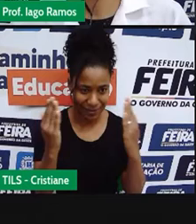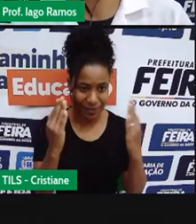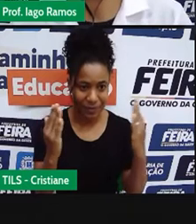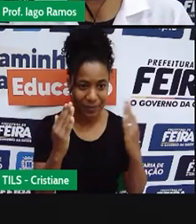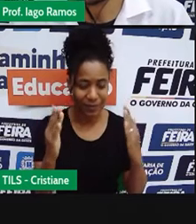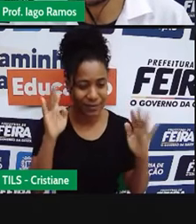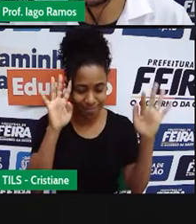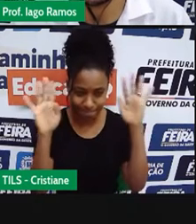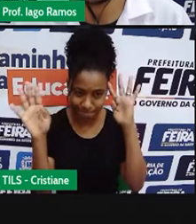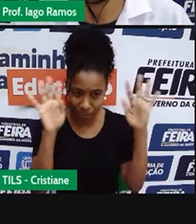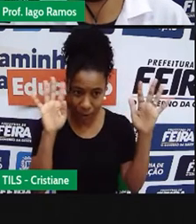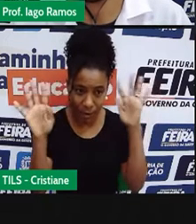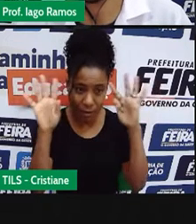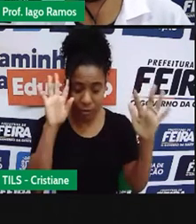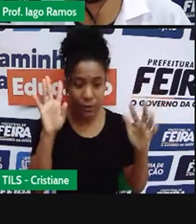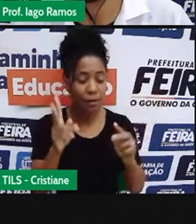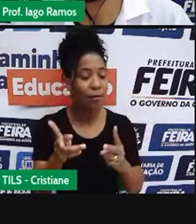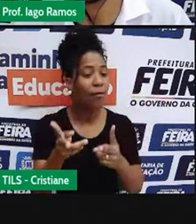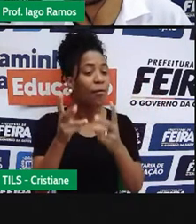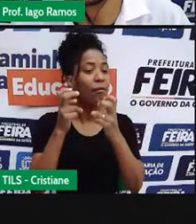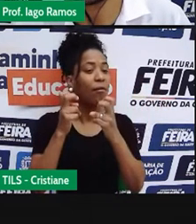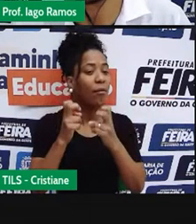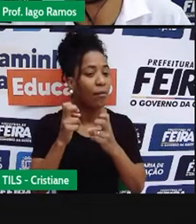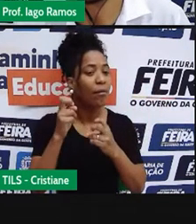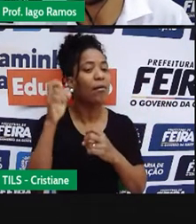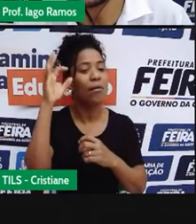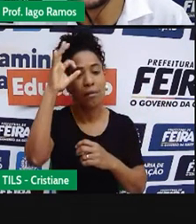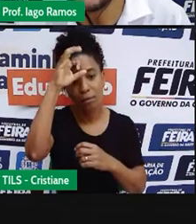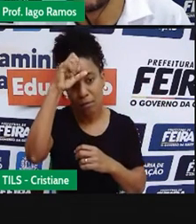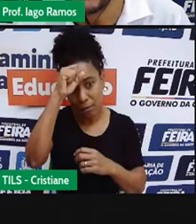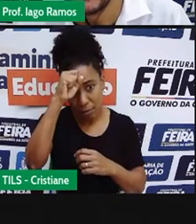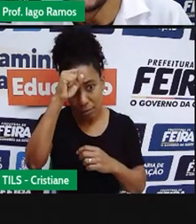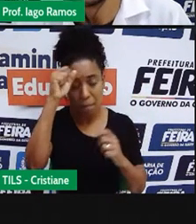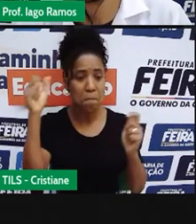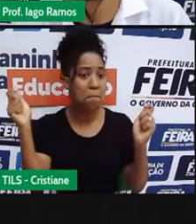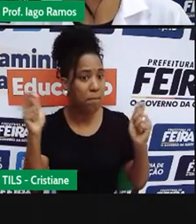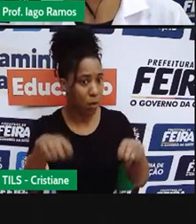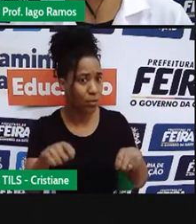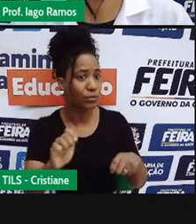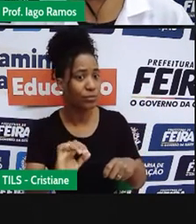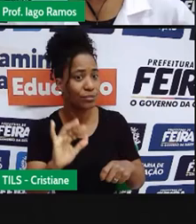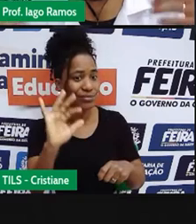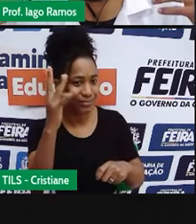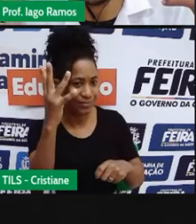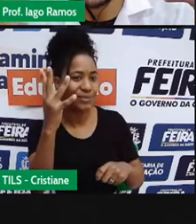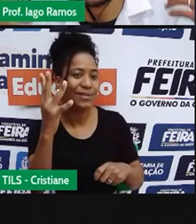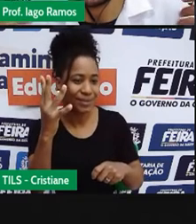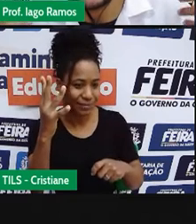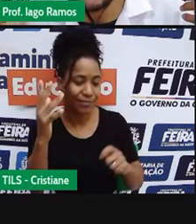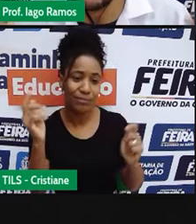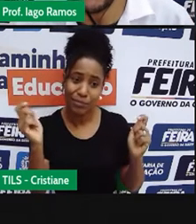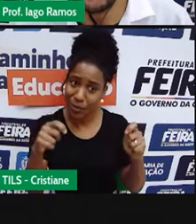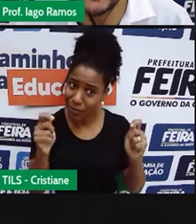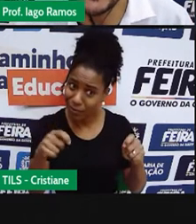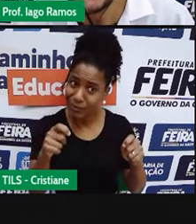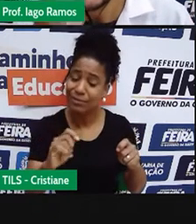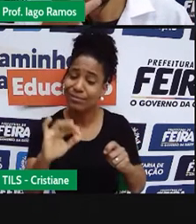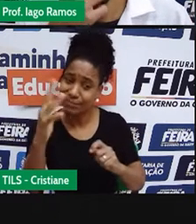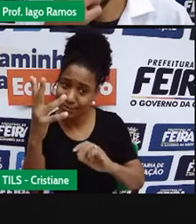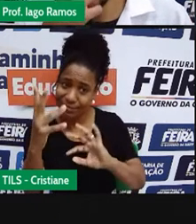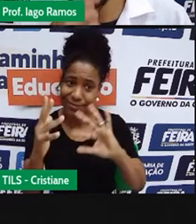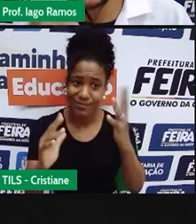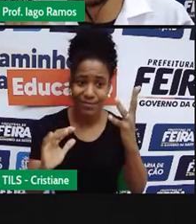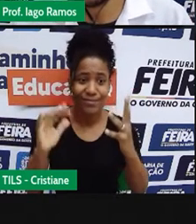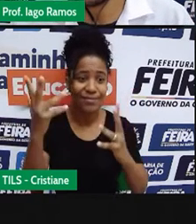de situações que podem acontecer no mundo real, situações que podem estar à nossa volta,